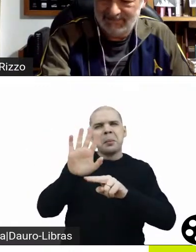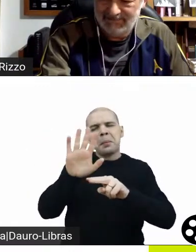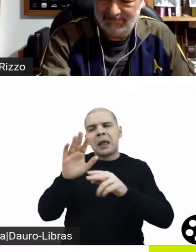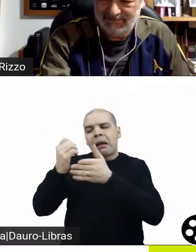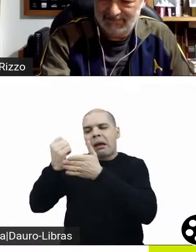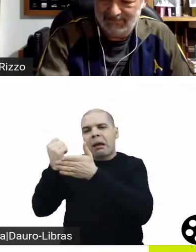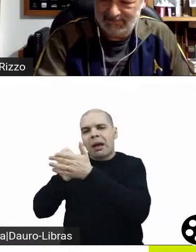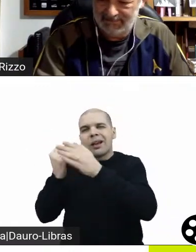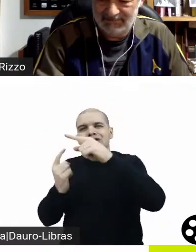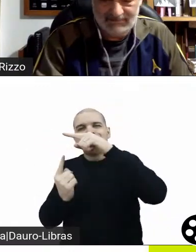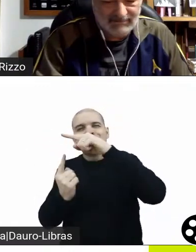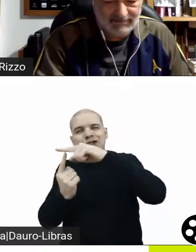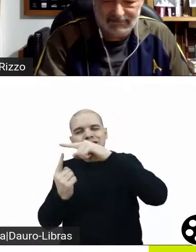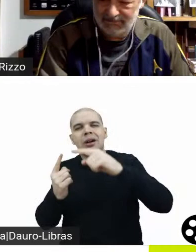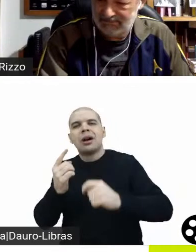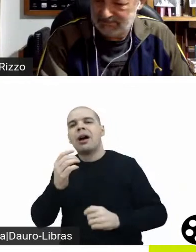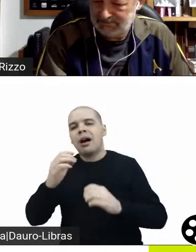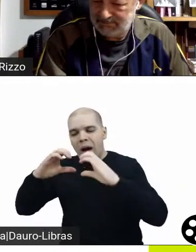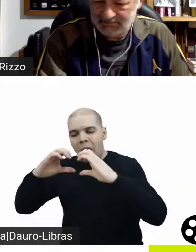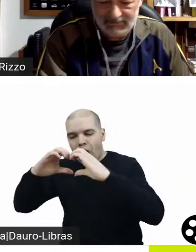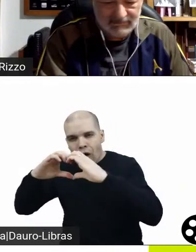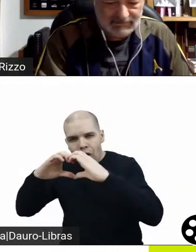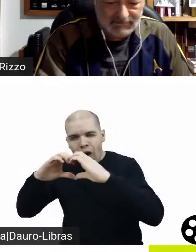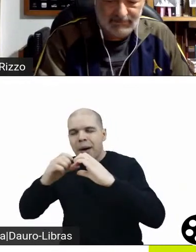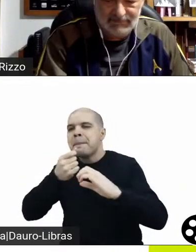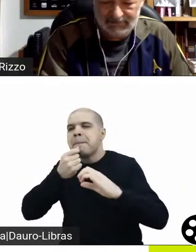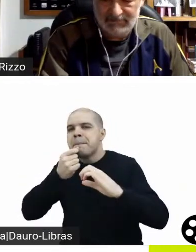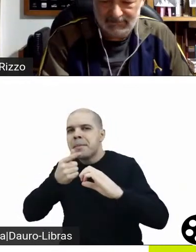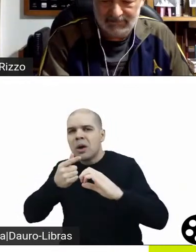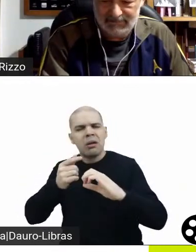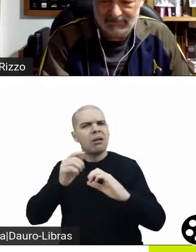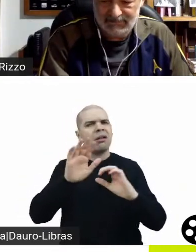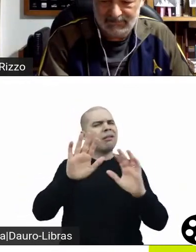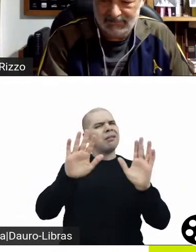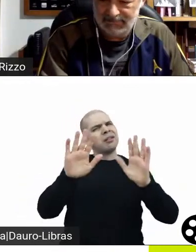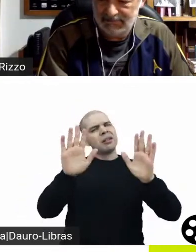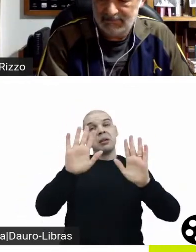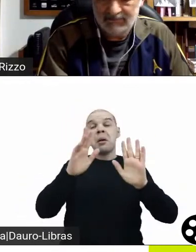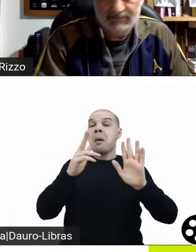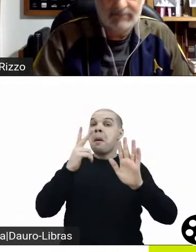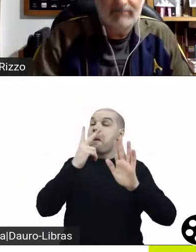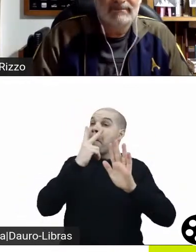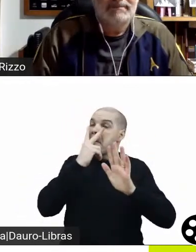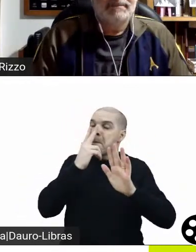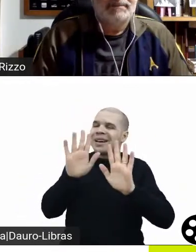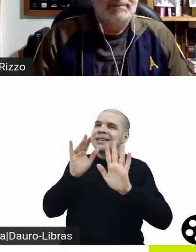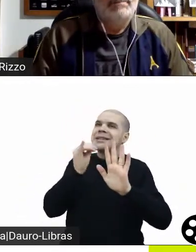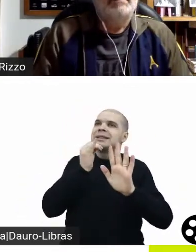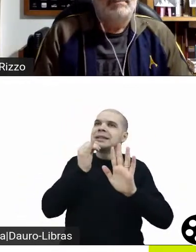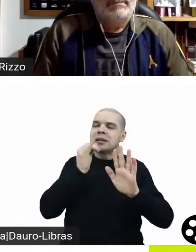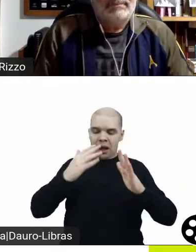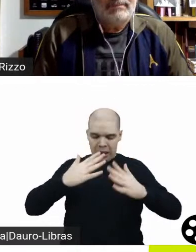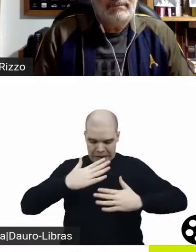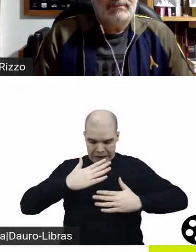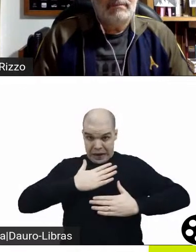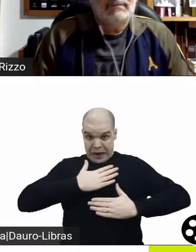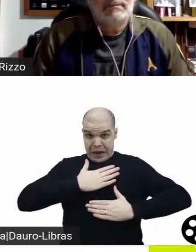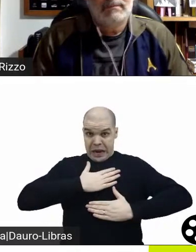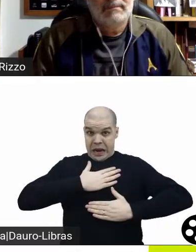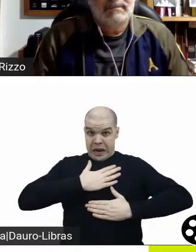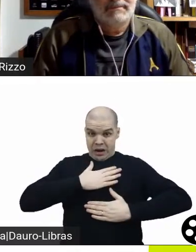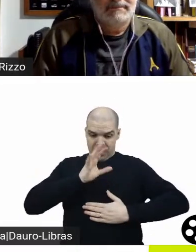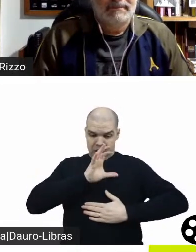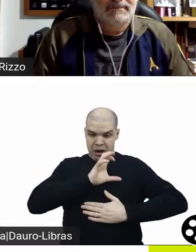linha do raciocínio do Sérgio, é um filme sobre se amar. É um filme sobre olhar-se no espelho e amar aquela pessoa que você